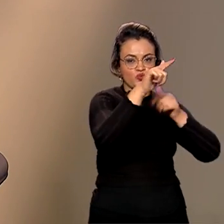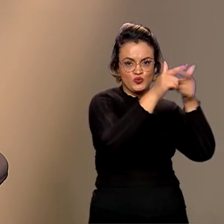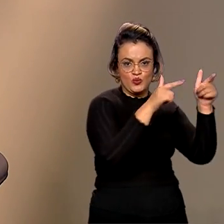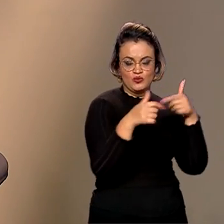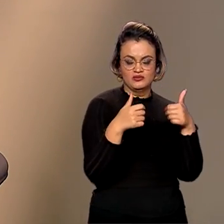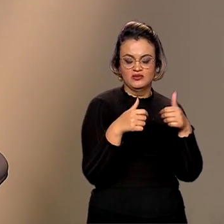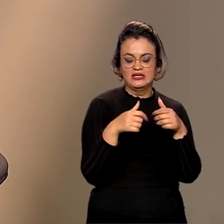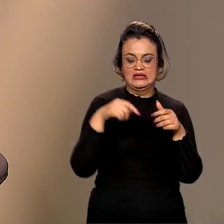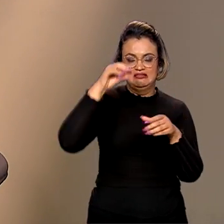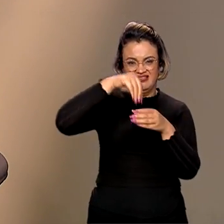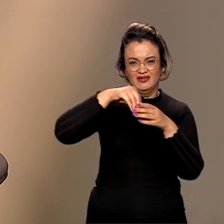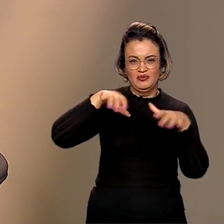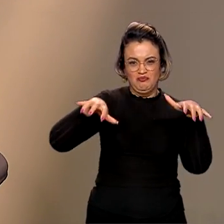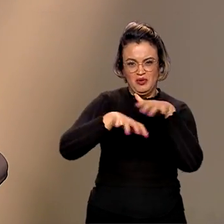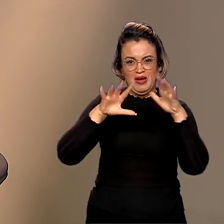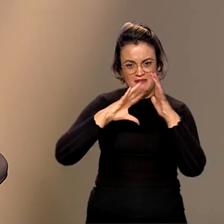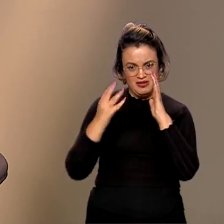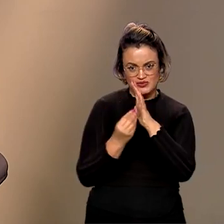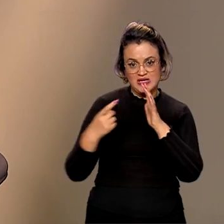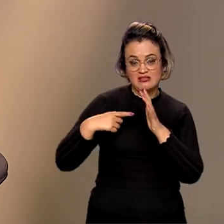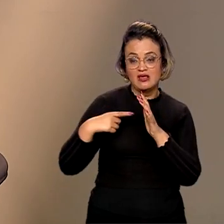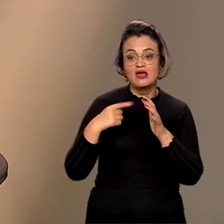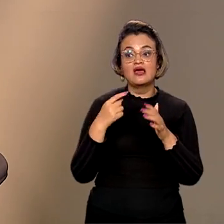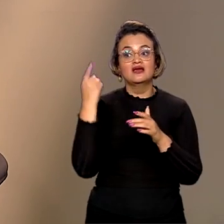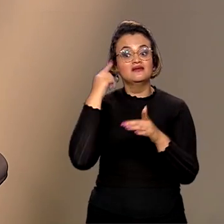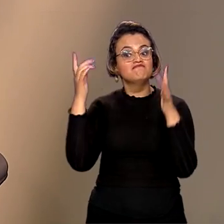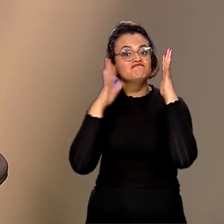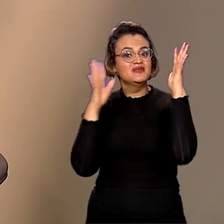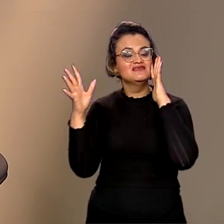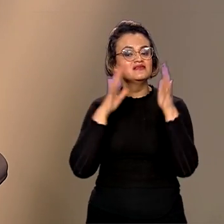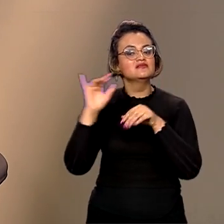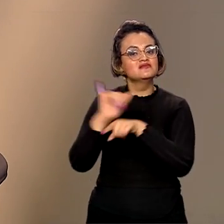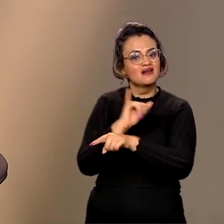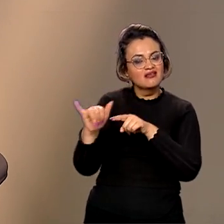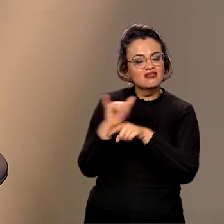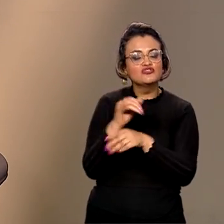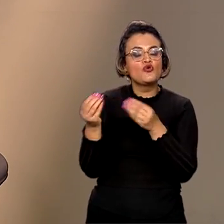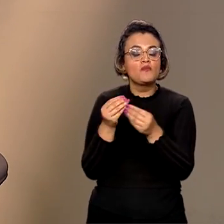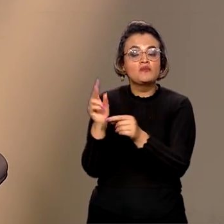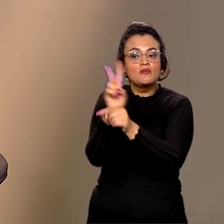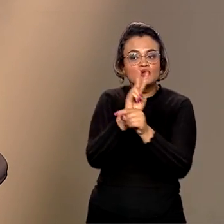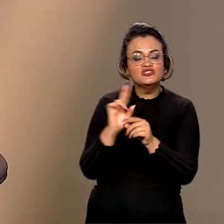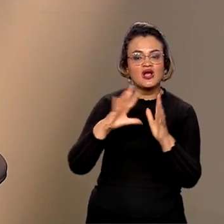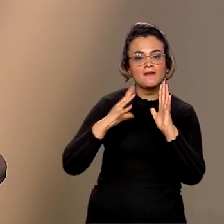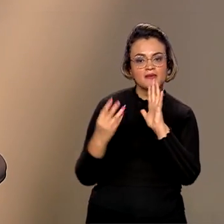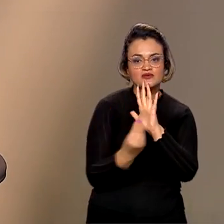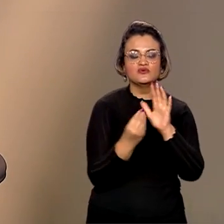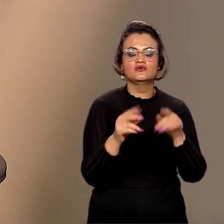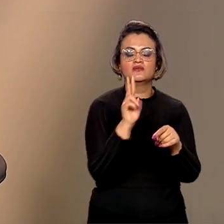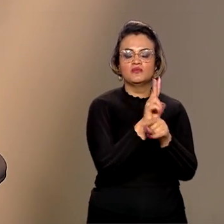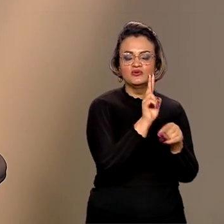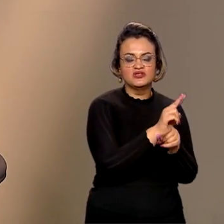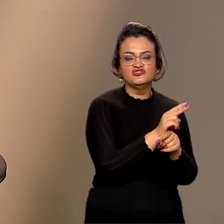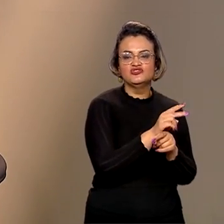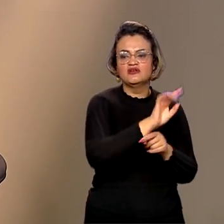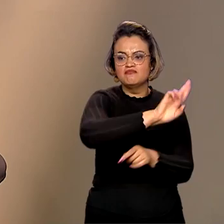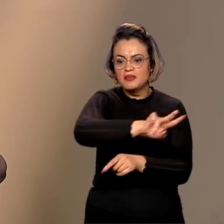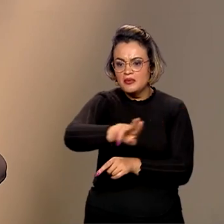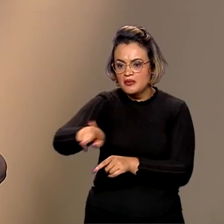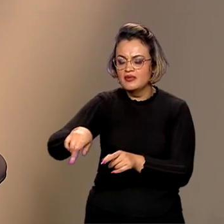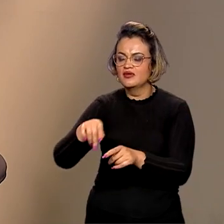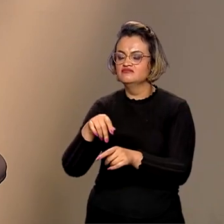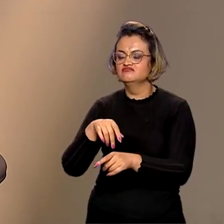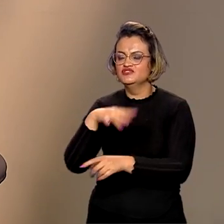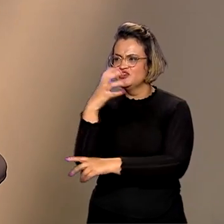Amazônica possam, de fato, pensar estratégias para proteger a Amazônia, proteger a biodiversidade e, para